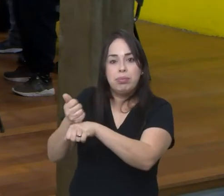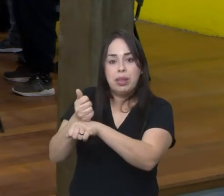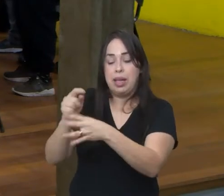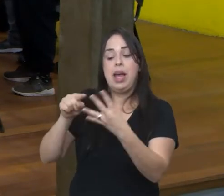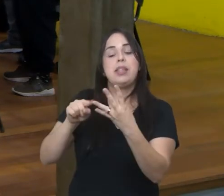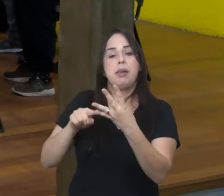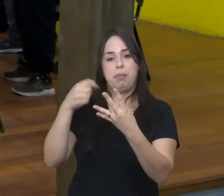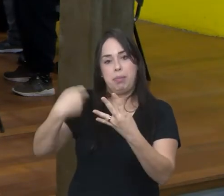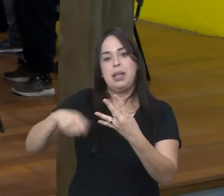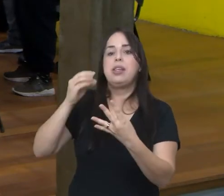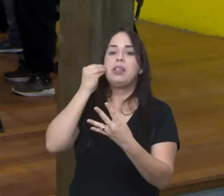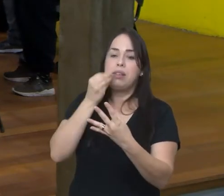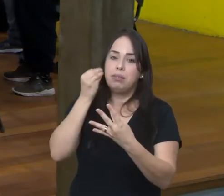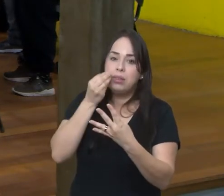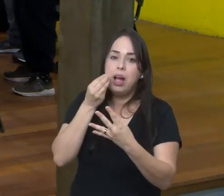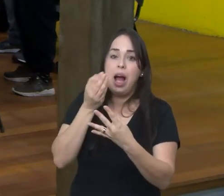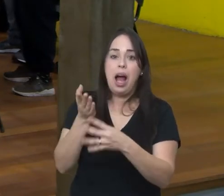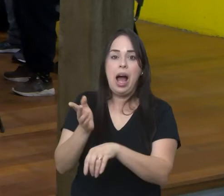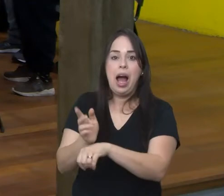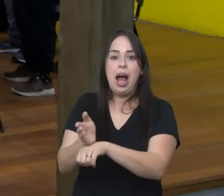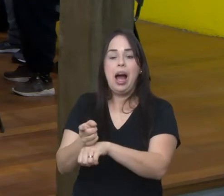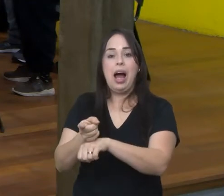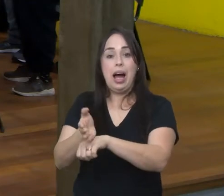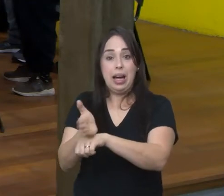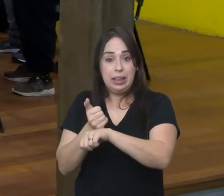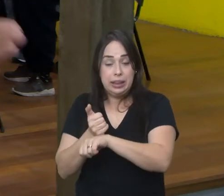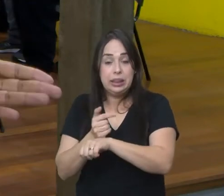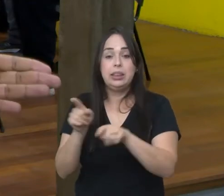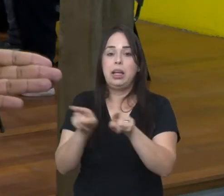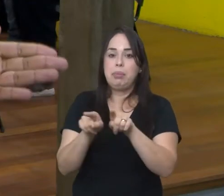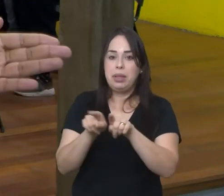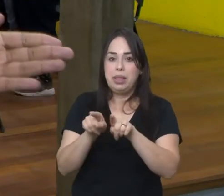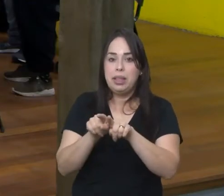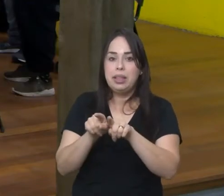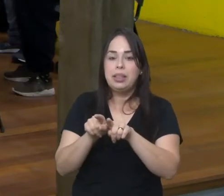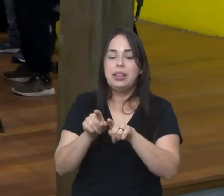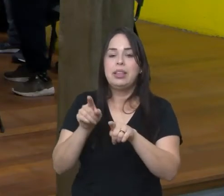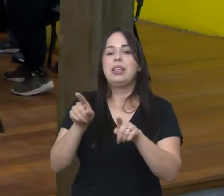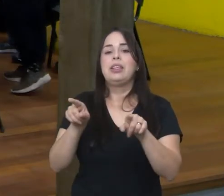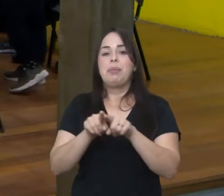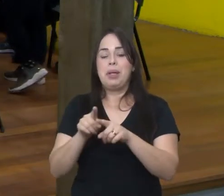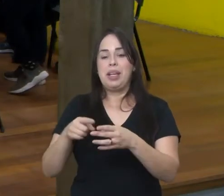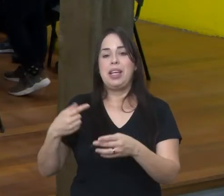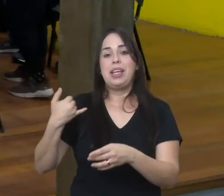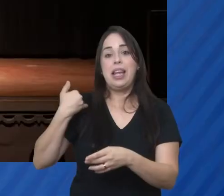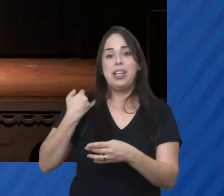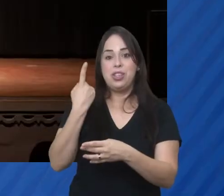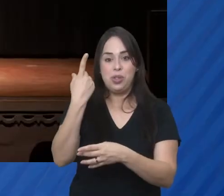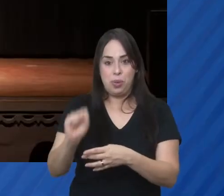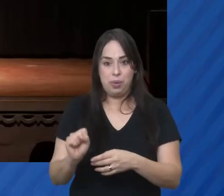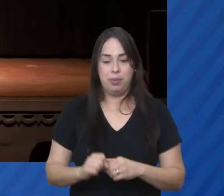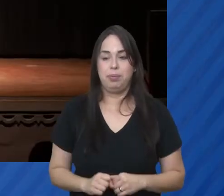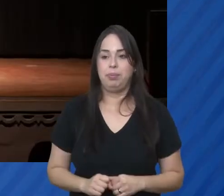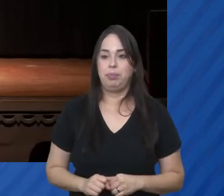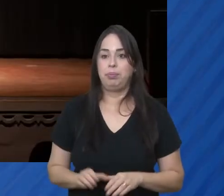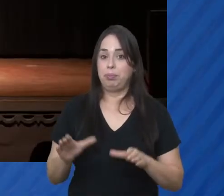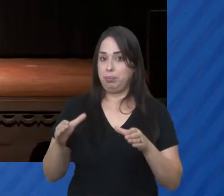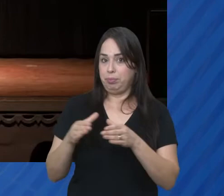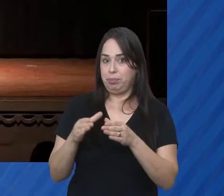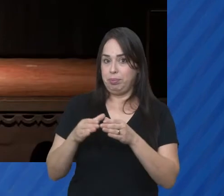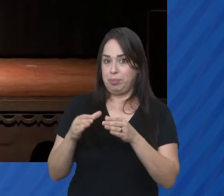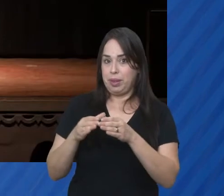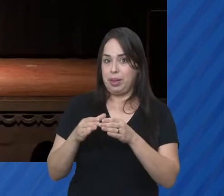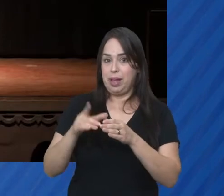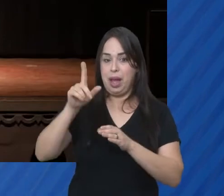precisa de experiência anterior a alguma formação em música e ele é a partir dos 18 anos de idade. O Coro Sinfônico é um